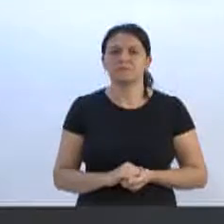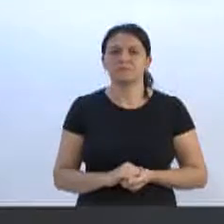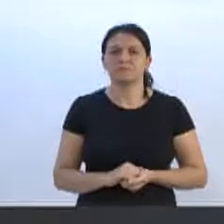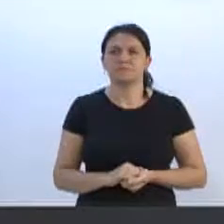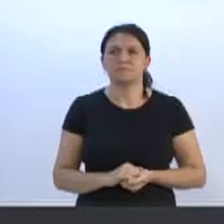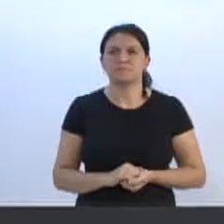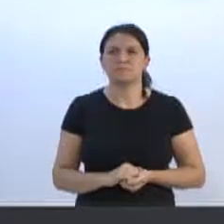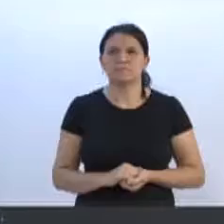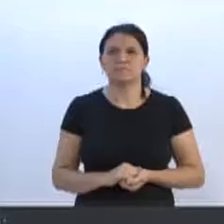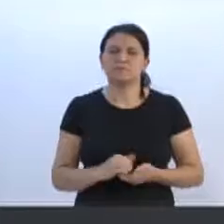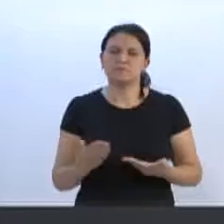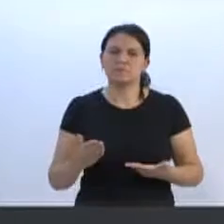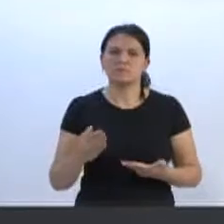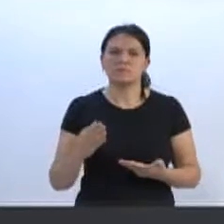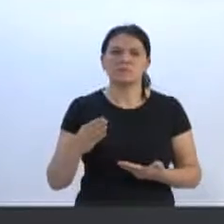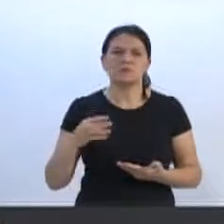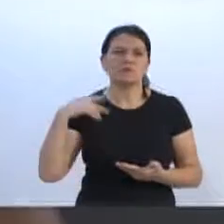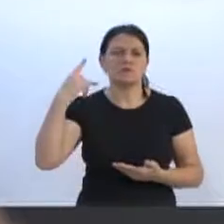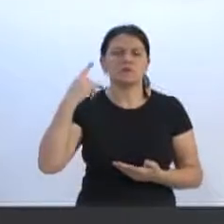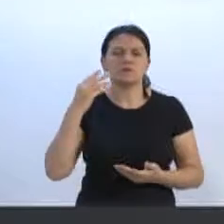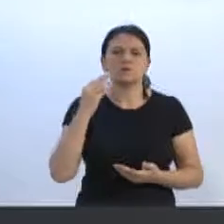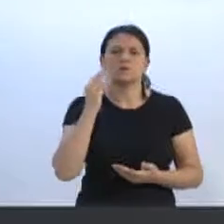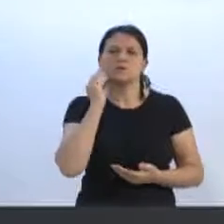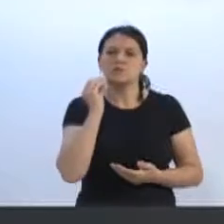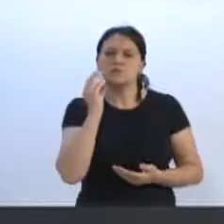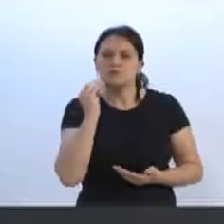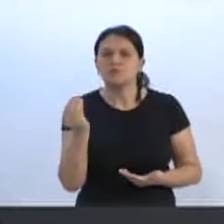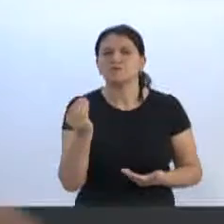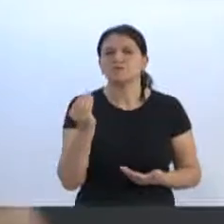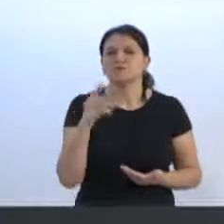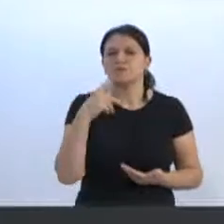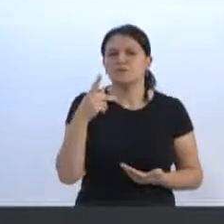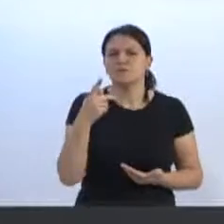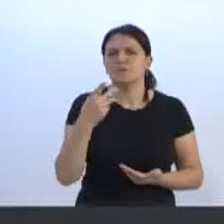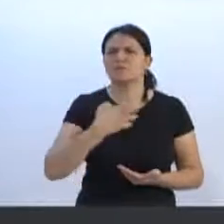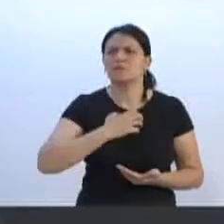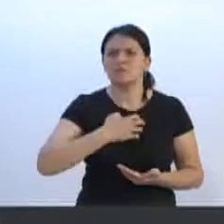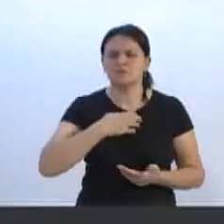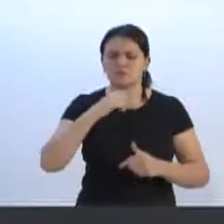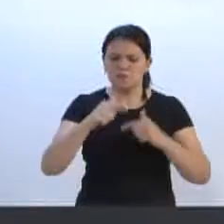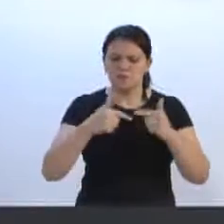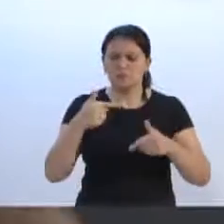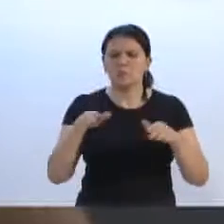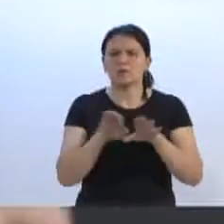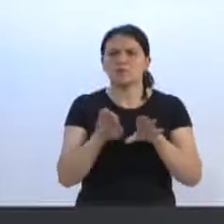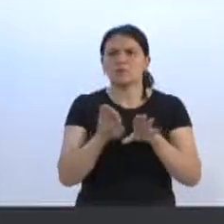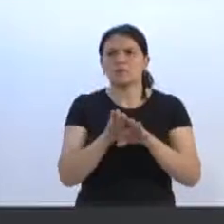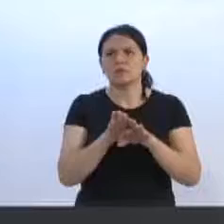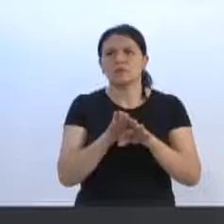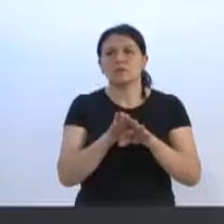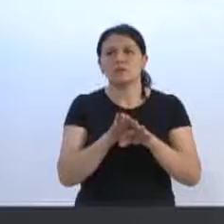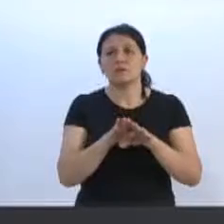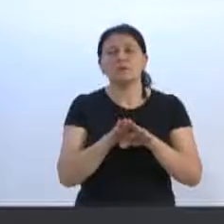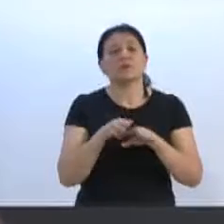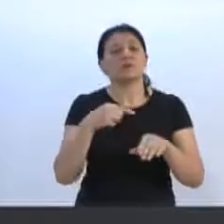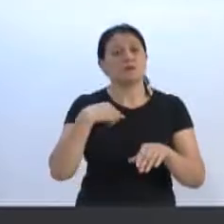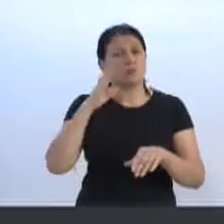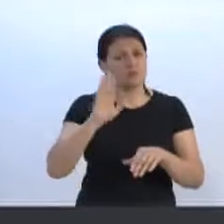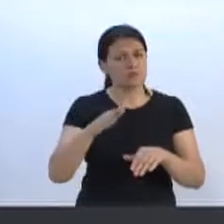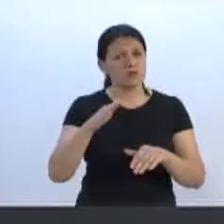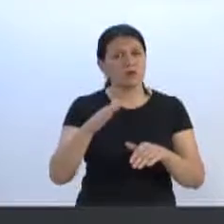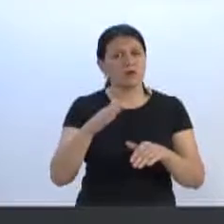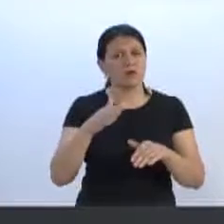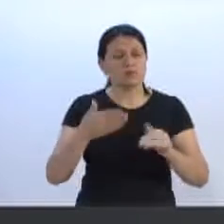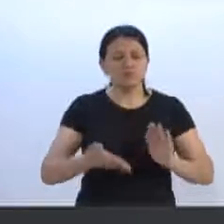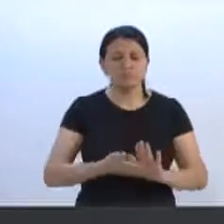Seguindo as linhas aqui que o vereador Gilson antecedeu, dessa forma é a forma que eu trabalho aqui nesta casa também. Eu, nesta casa, também já enalteci